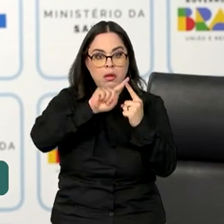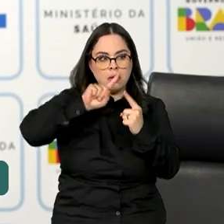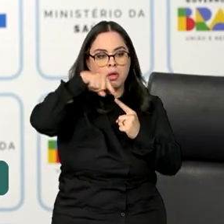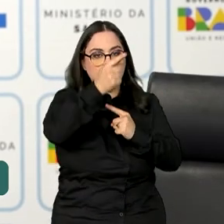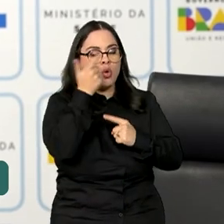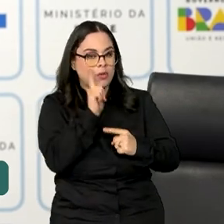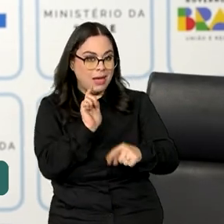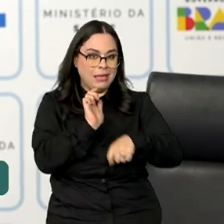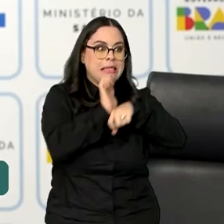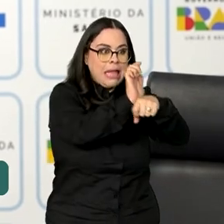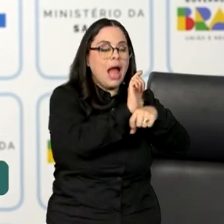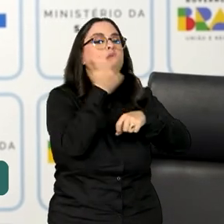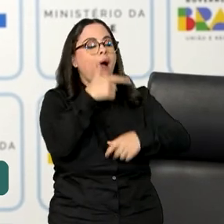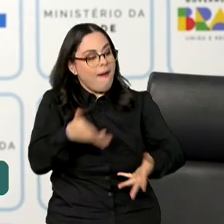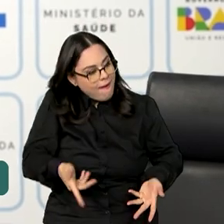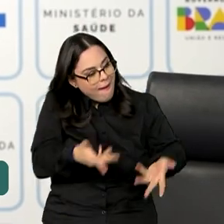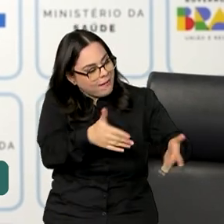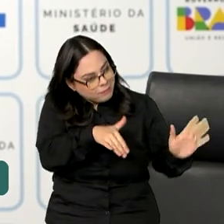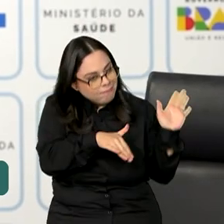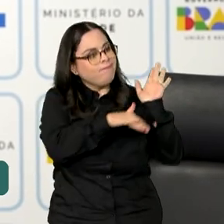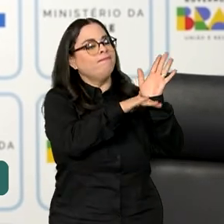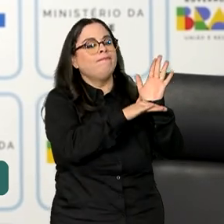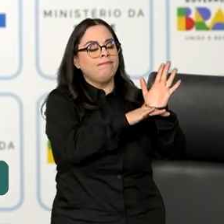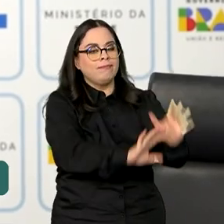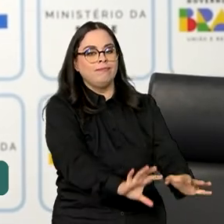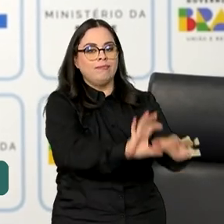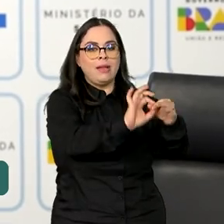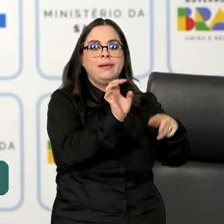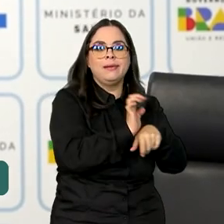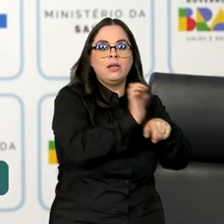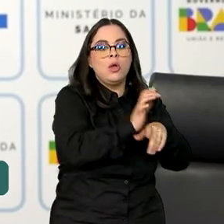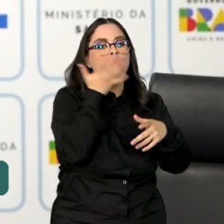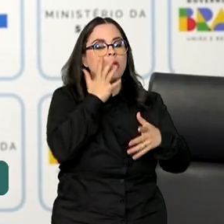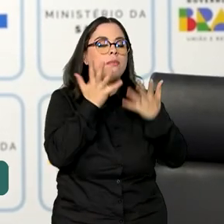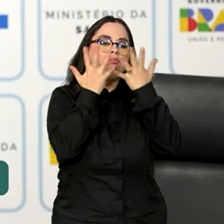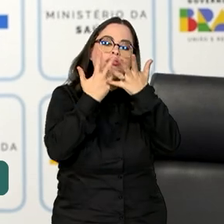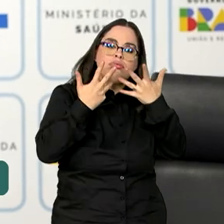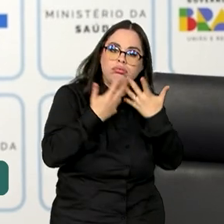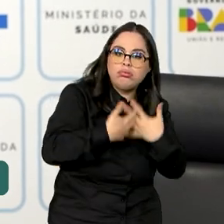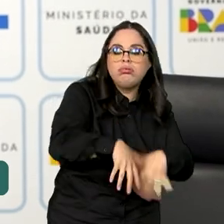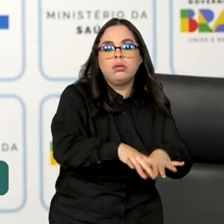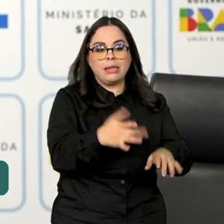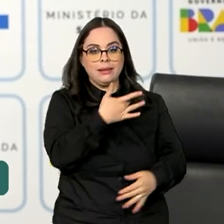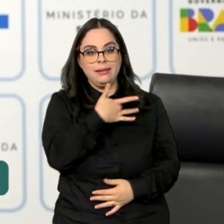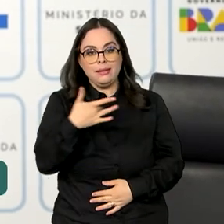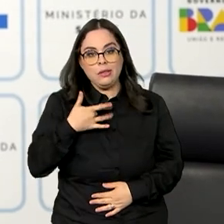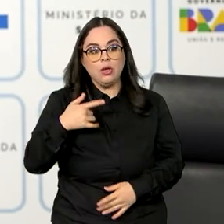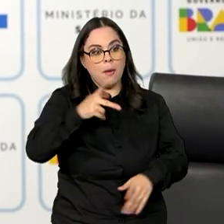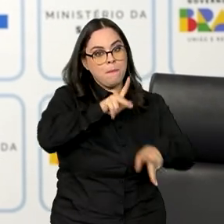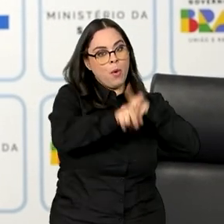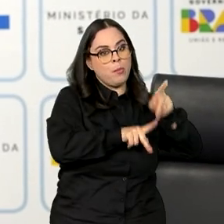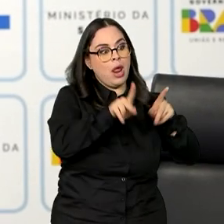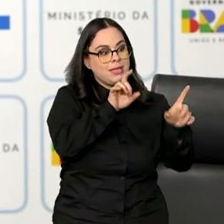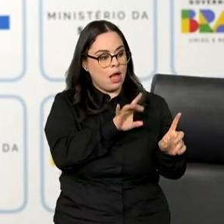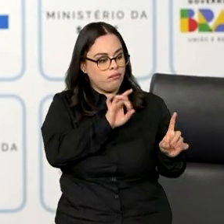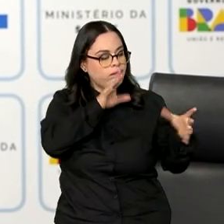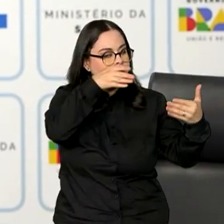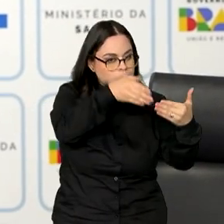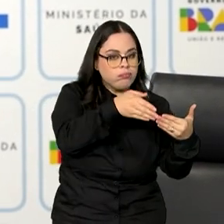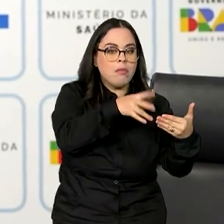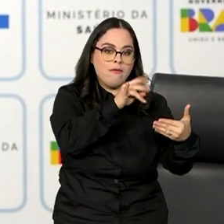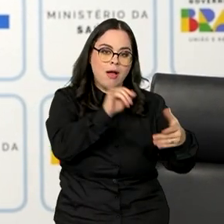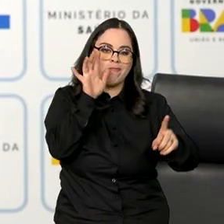que possam auxiliar esses estados ao restabelecimento da saúde daquela população que está